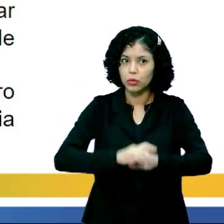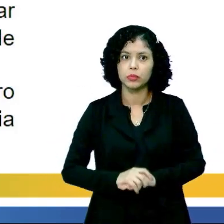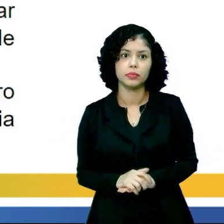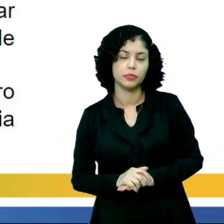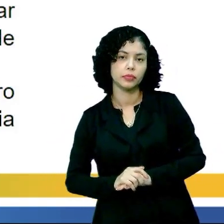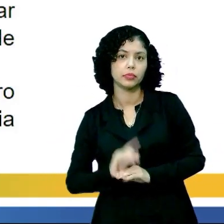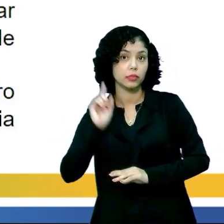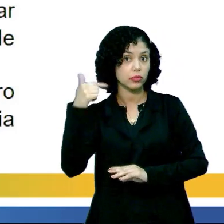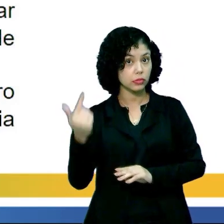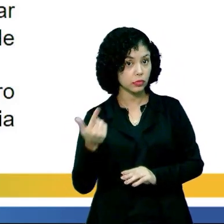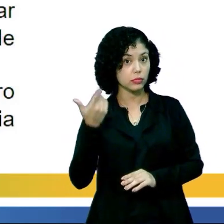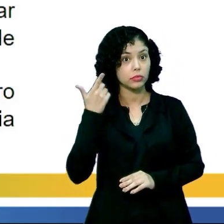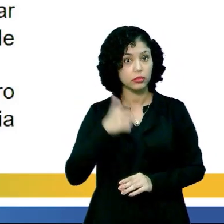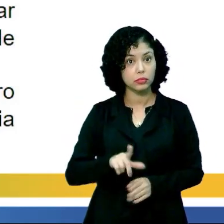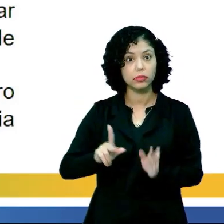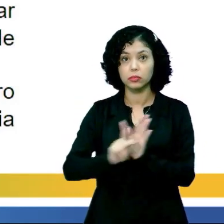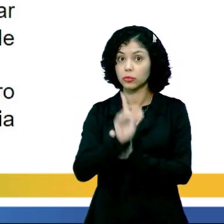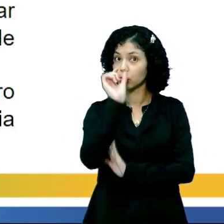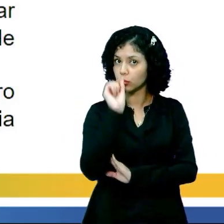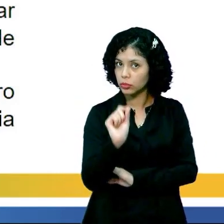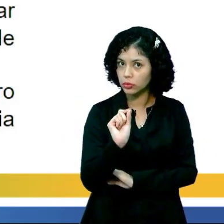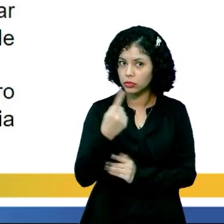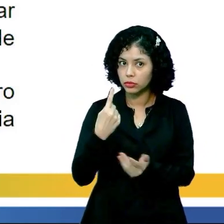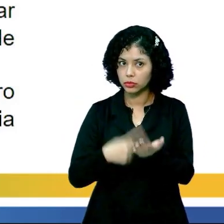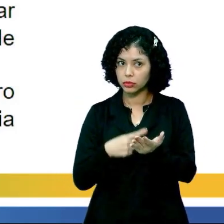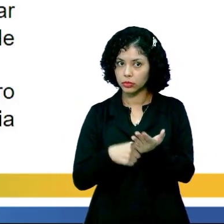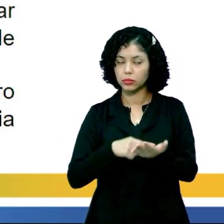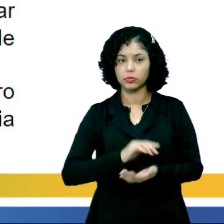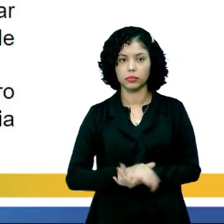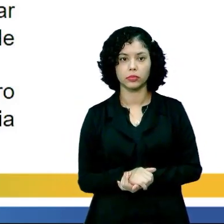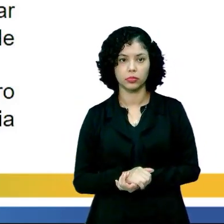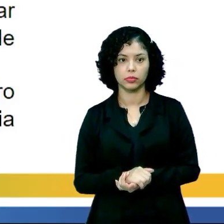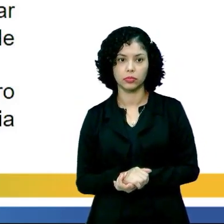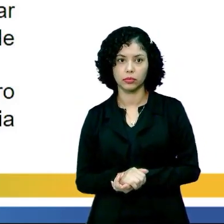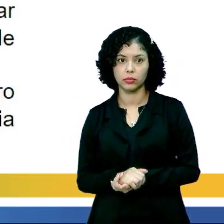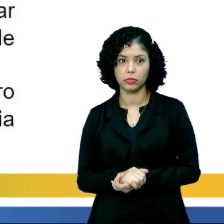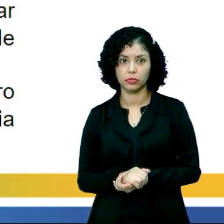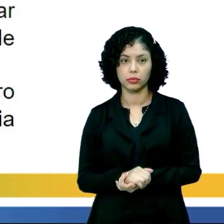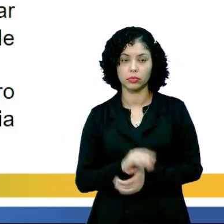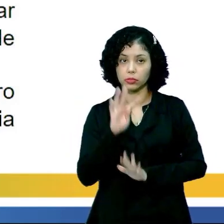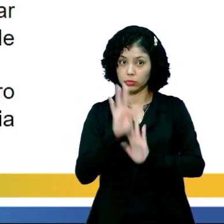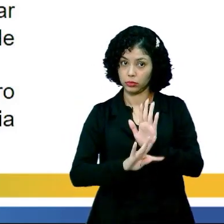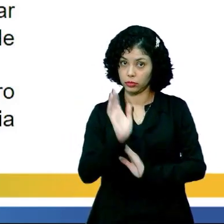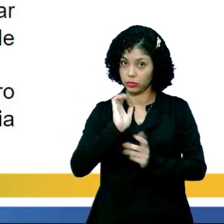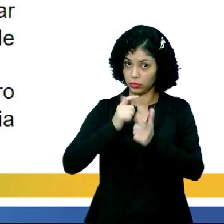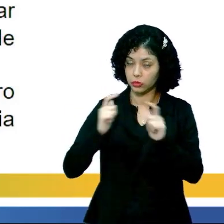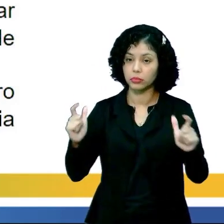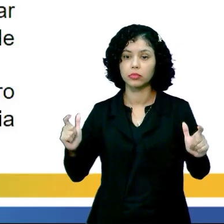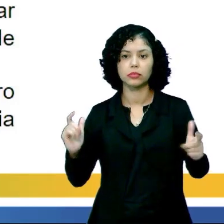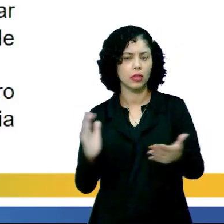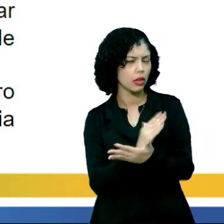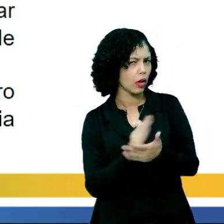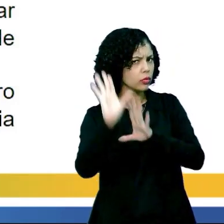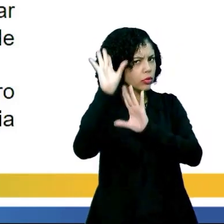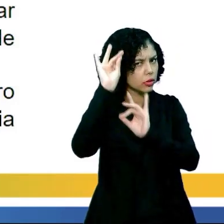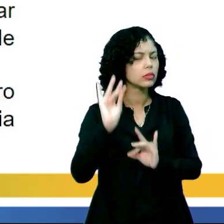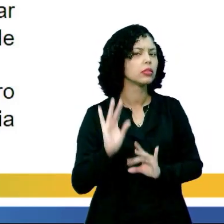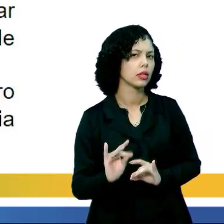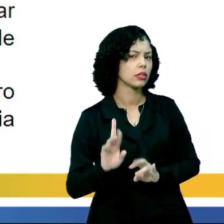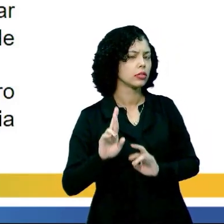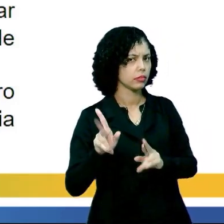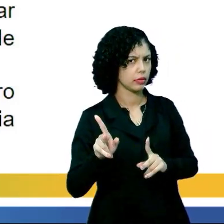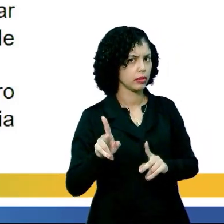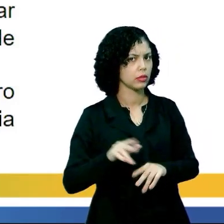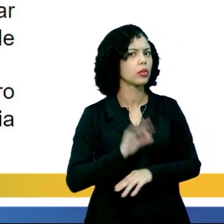naquilo que concerne ao que é considerado patrimônio. O primeiro texto, maior, tem algumas especificações